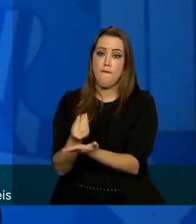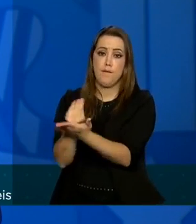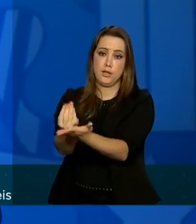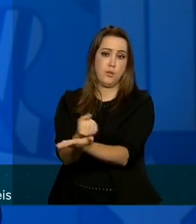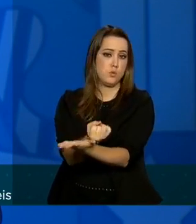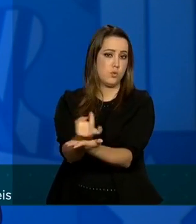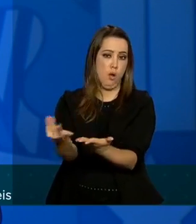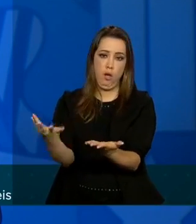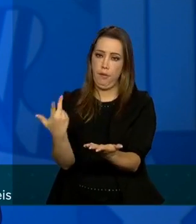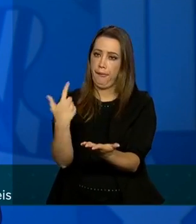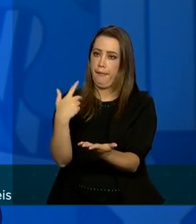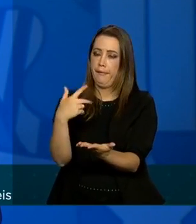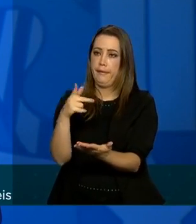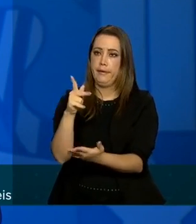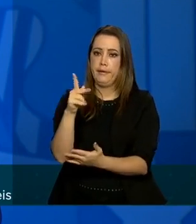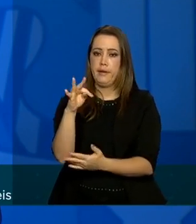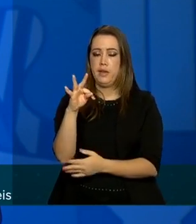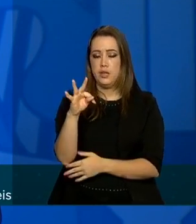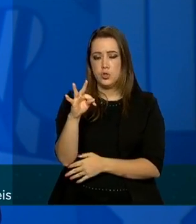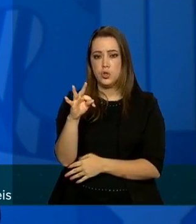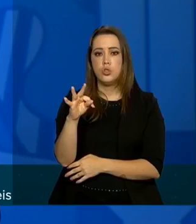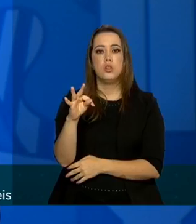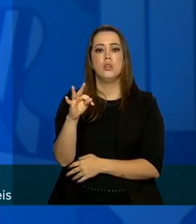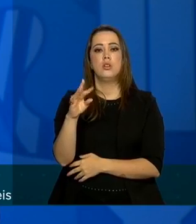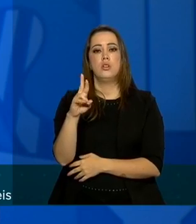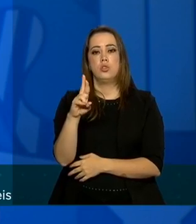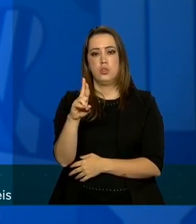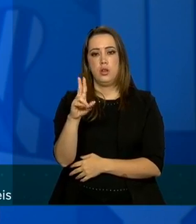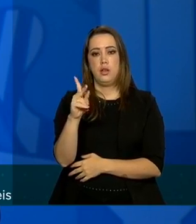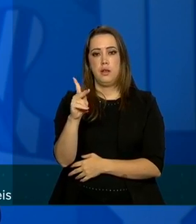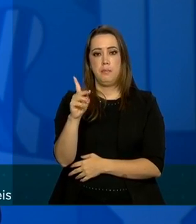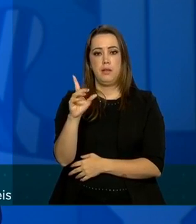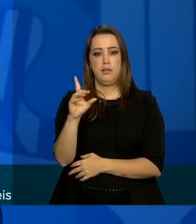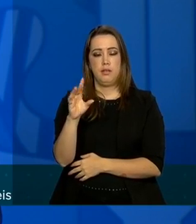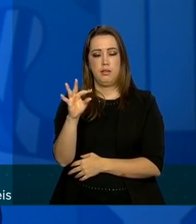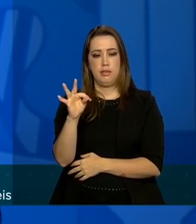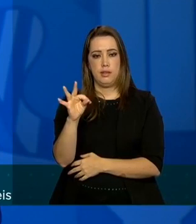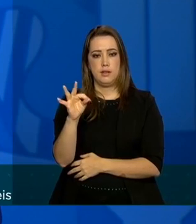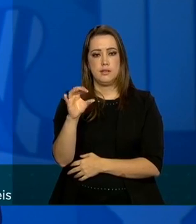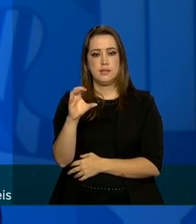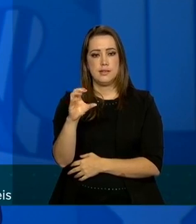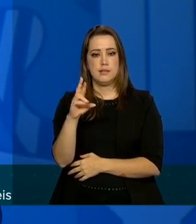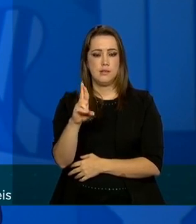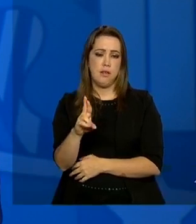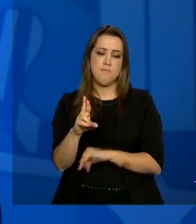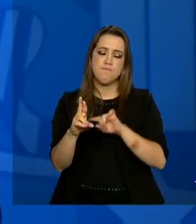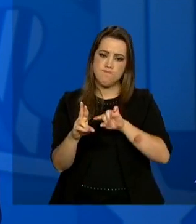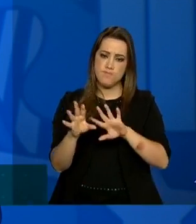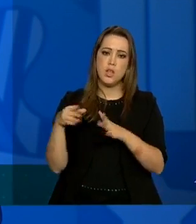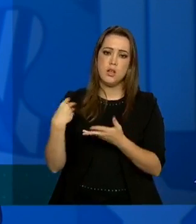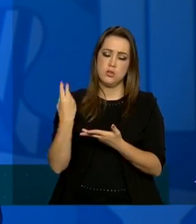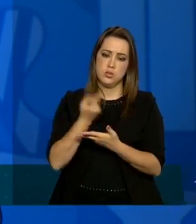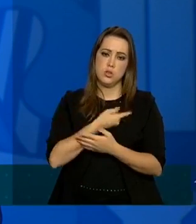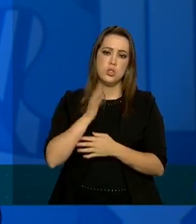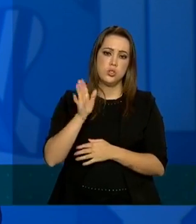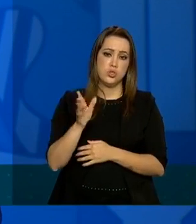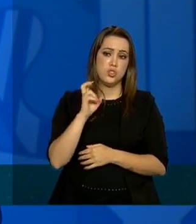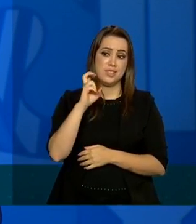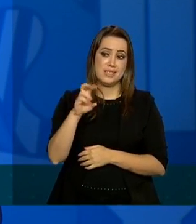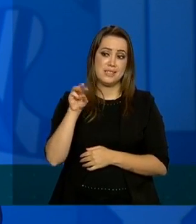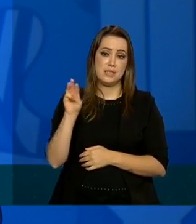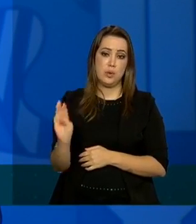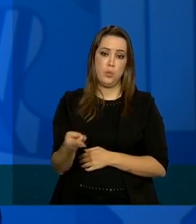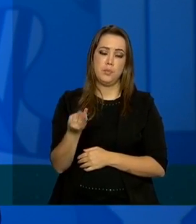crises de RT-PCR em quantidade suficiente a gente já recebeu do total a gente já recebeu 5